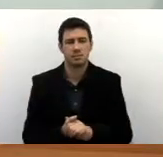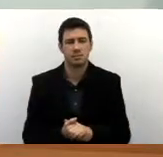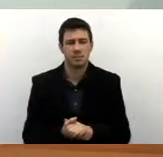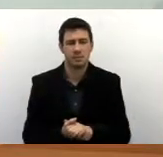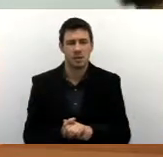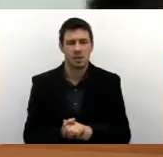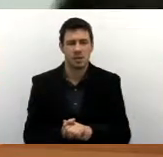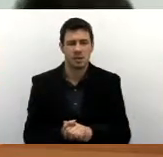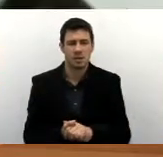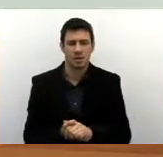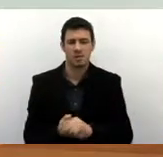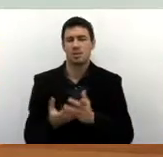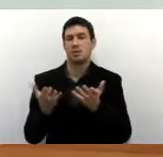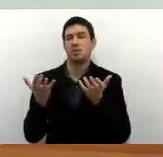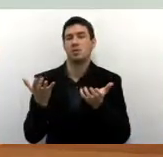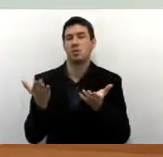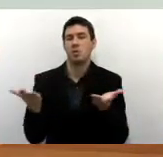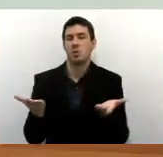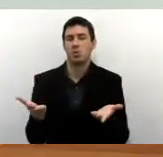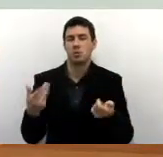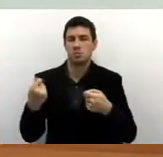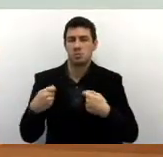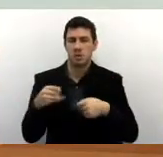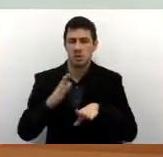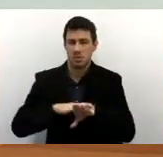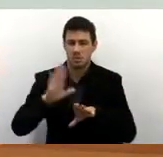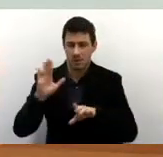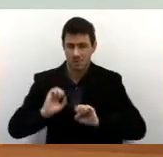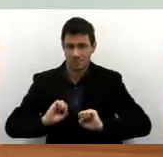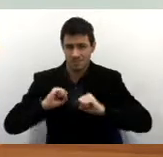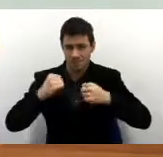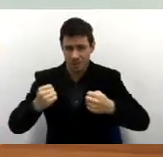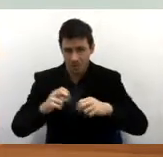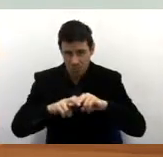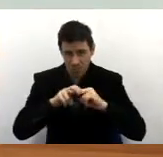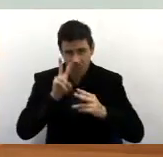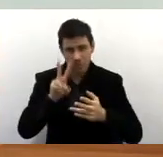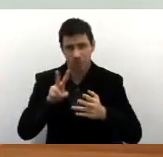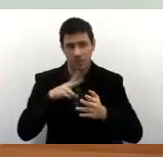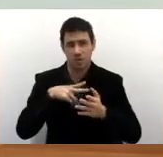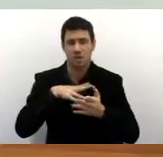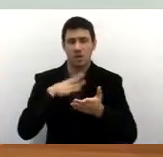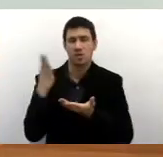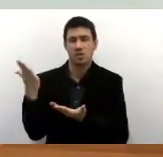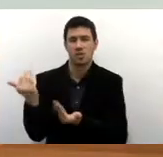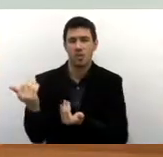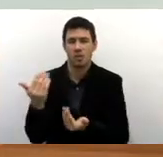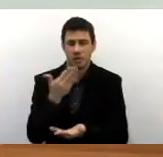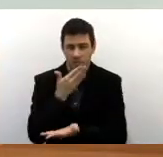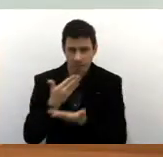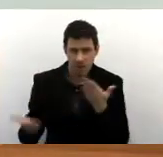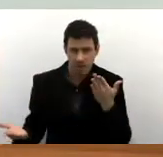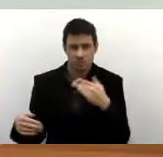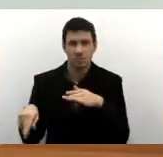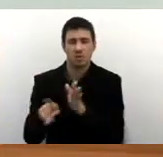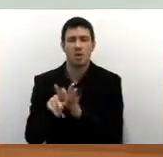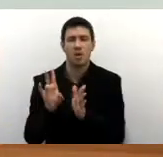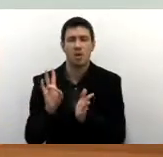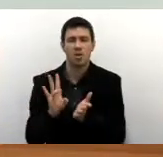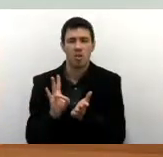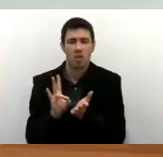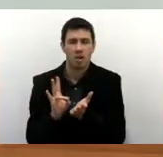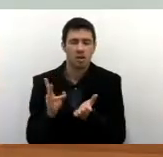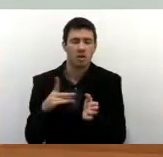E hoje, ali, precisa de um empenho melhor, porque hoje a gente vê o jovem se perdendo nas drogas e totalmente